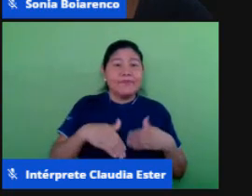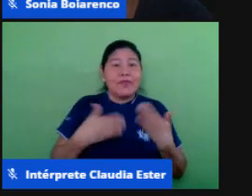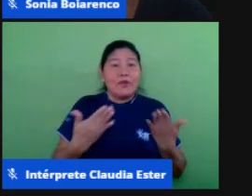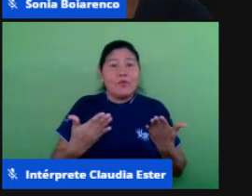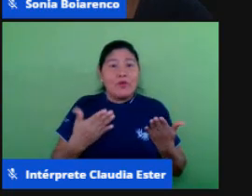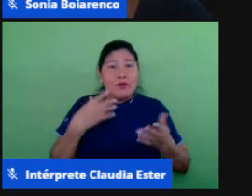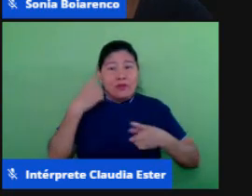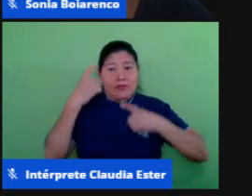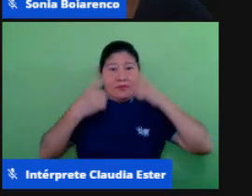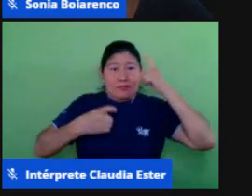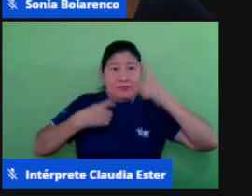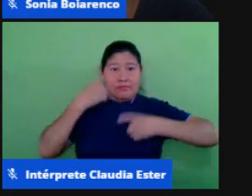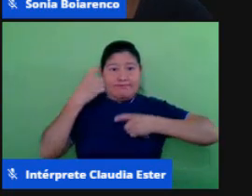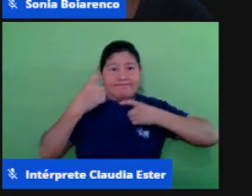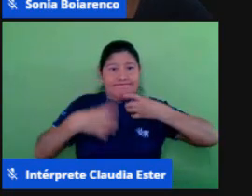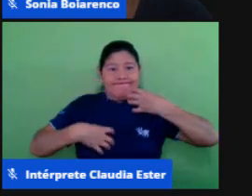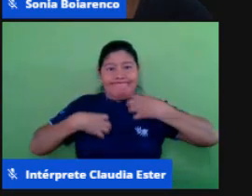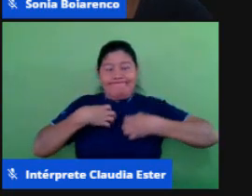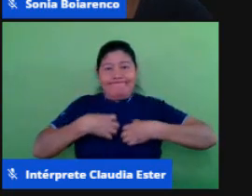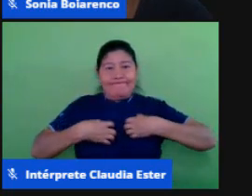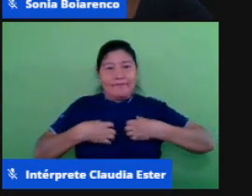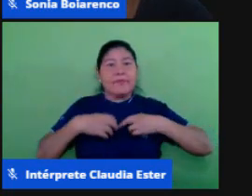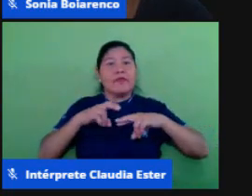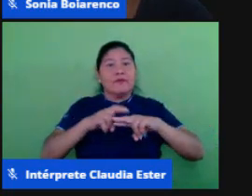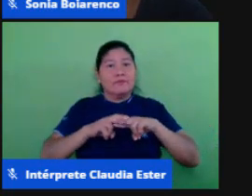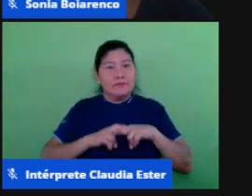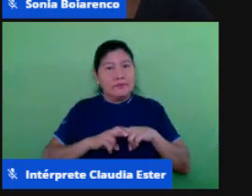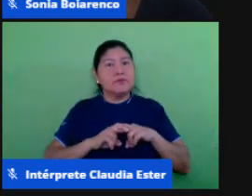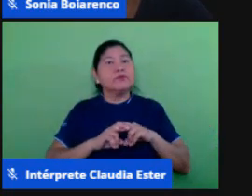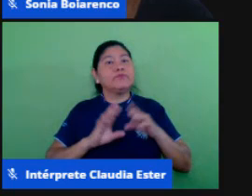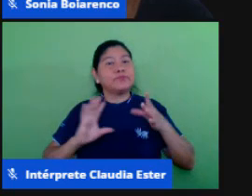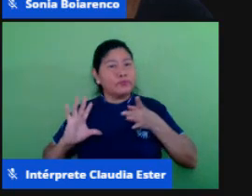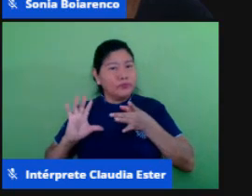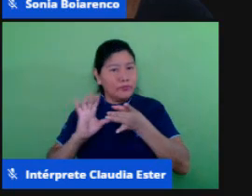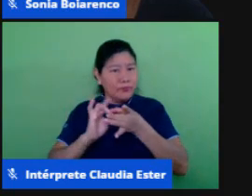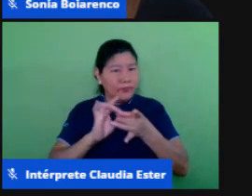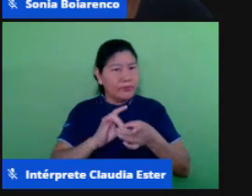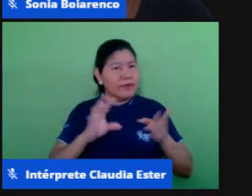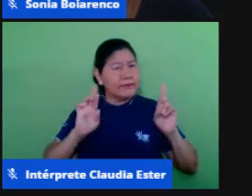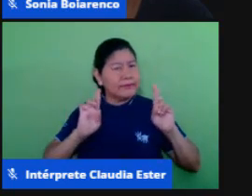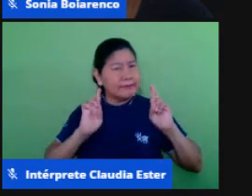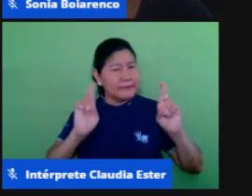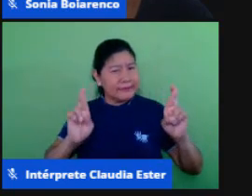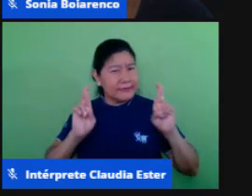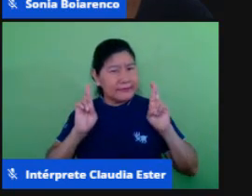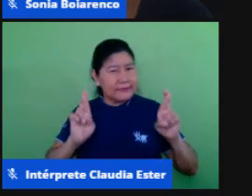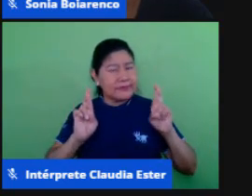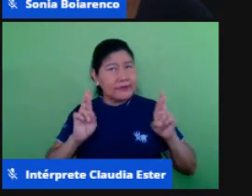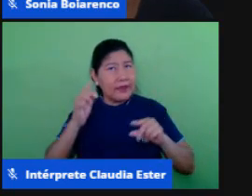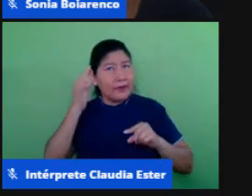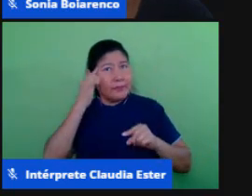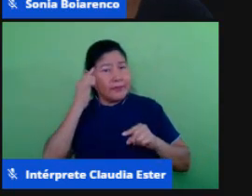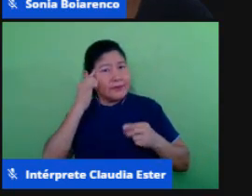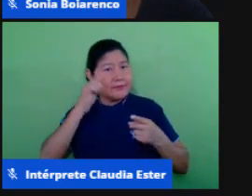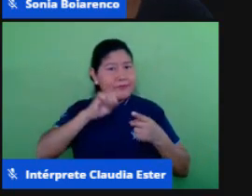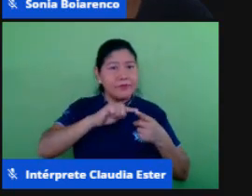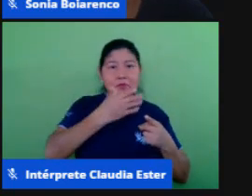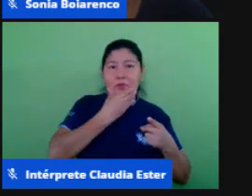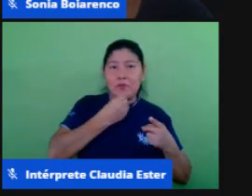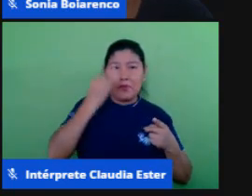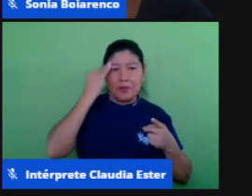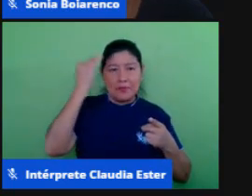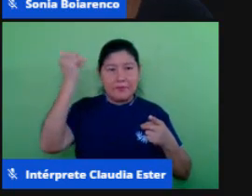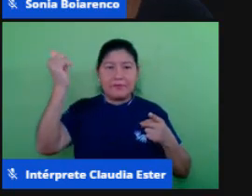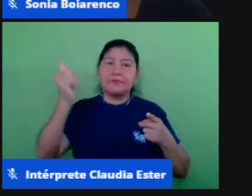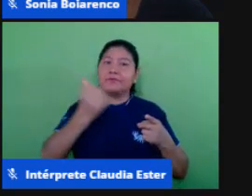diante do contexto de desesperança mas pensando a partir de Paulo Freire essa esperança que